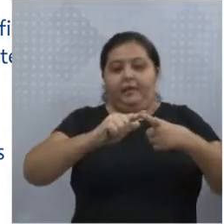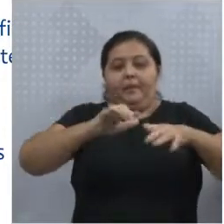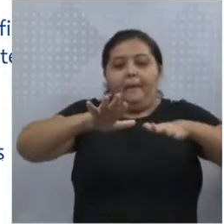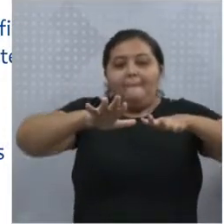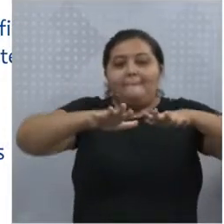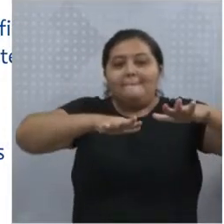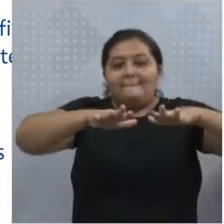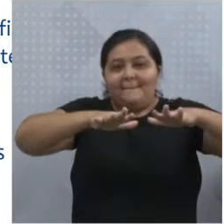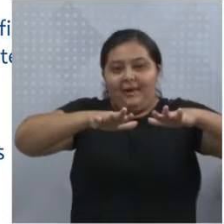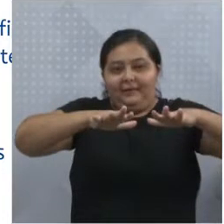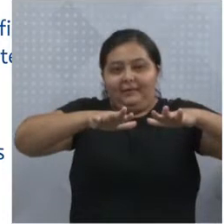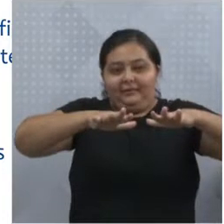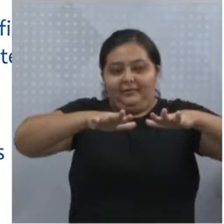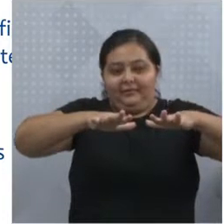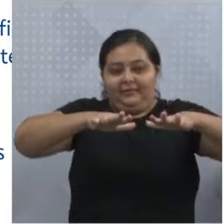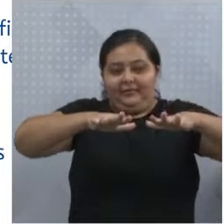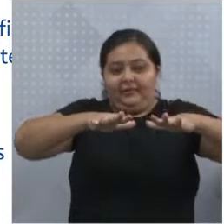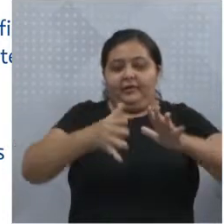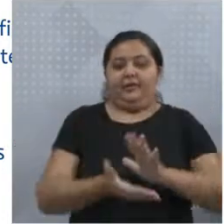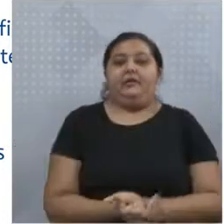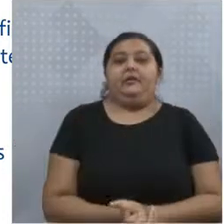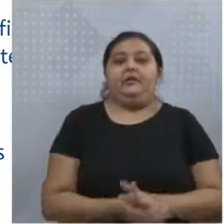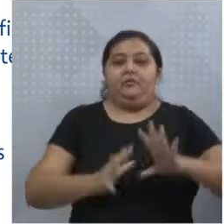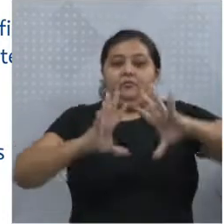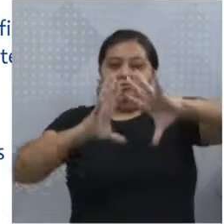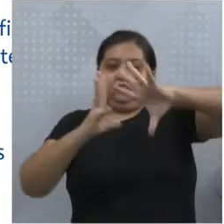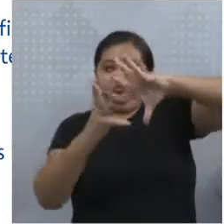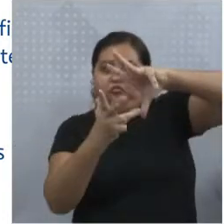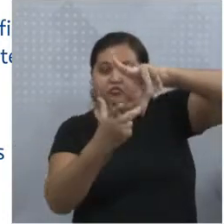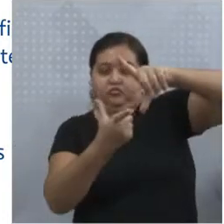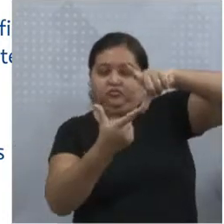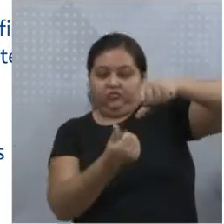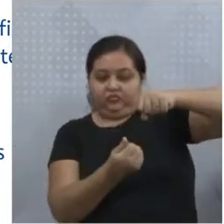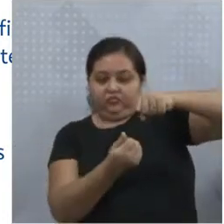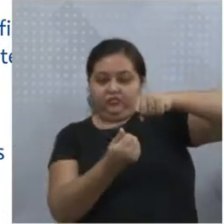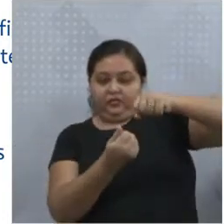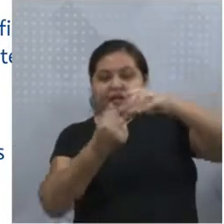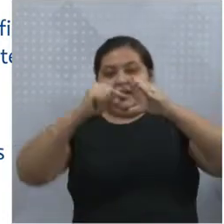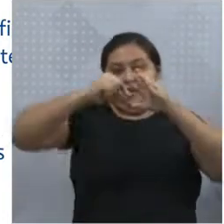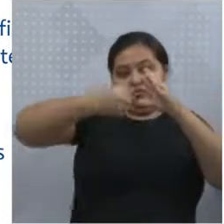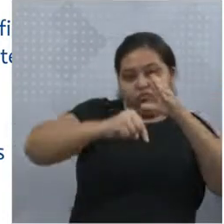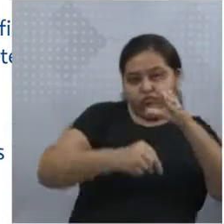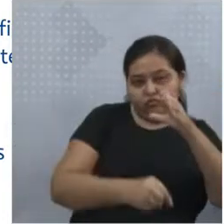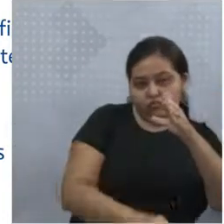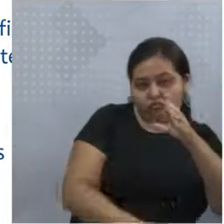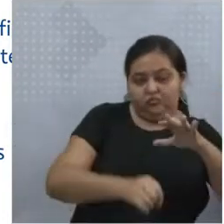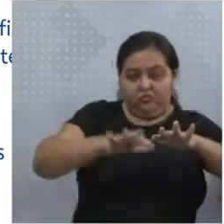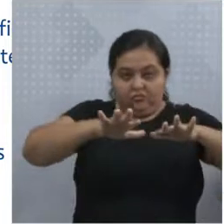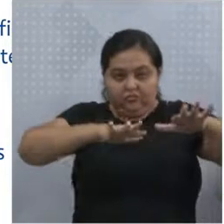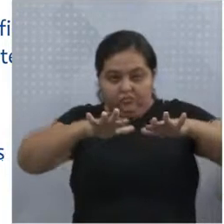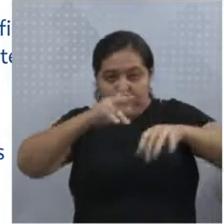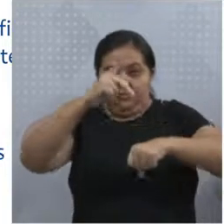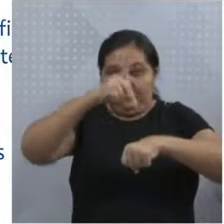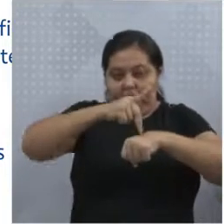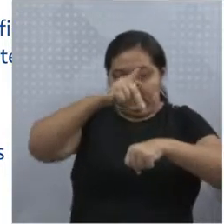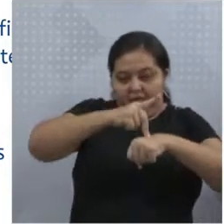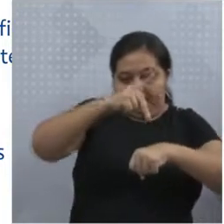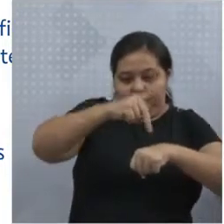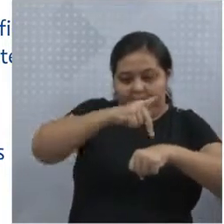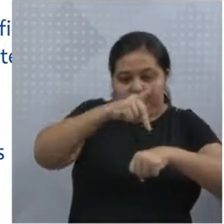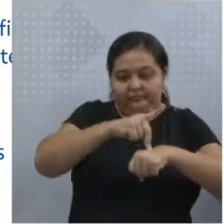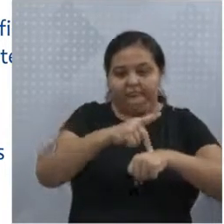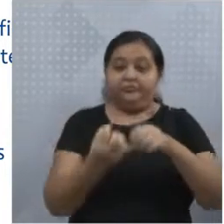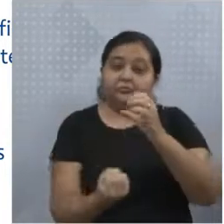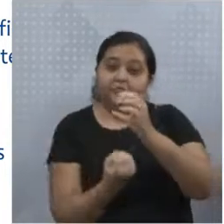tá certo? Que, compreendendo a crosta e a parte mais externa do manto, e a sua origem está associada justamente ao